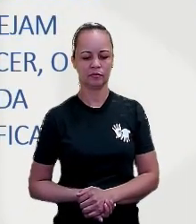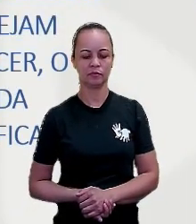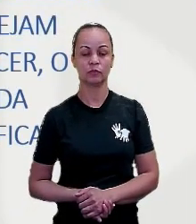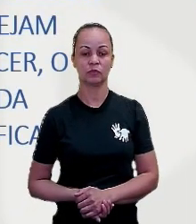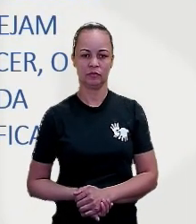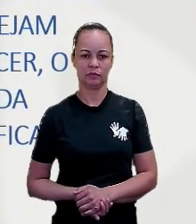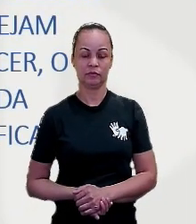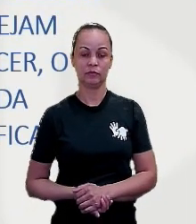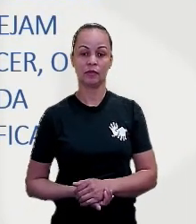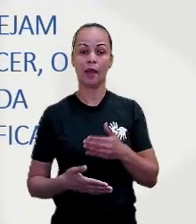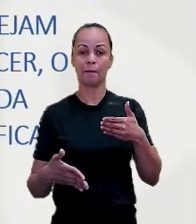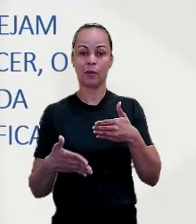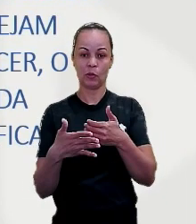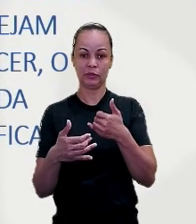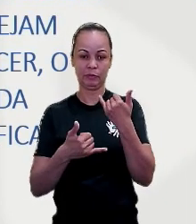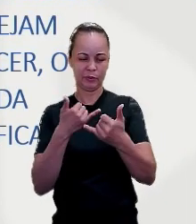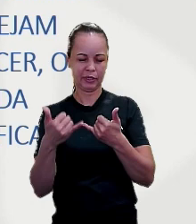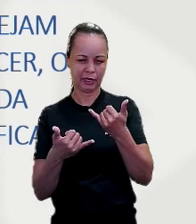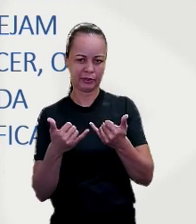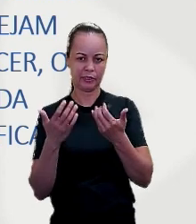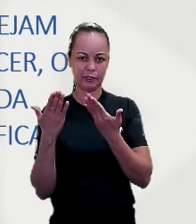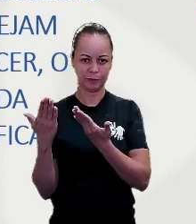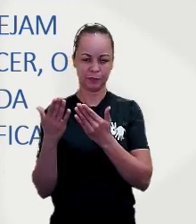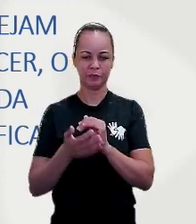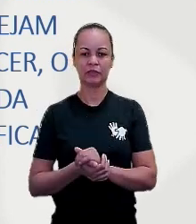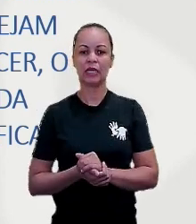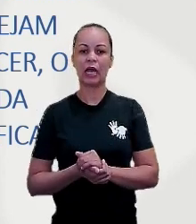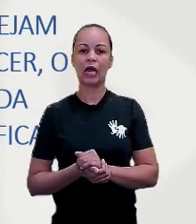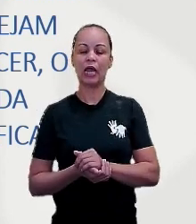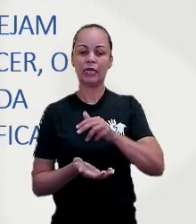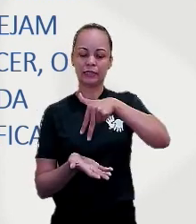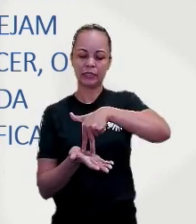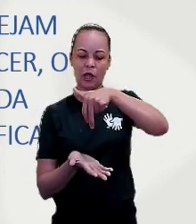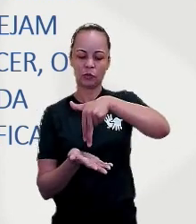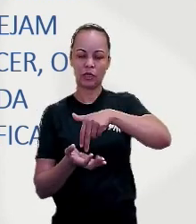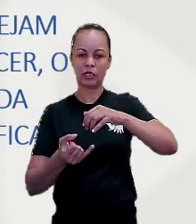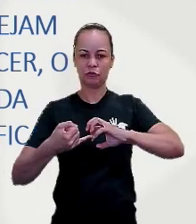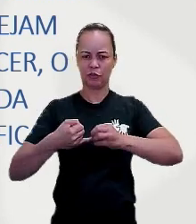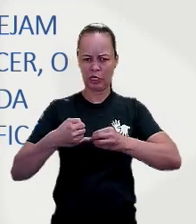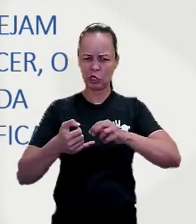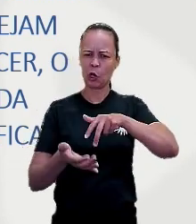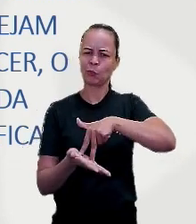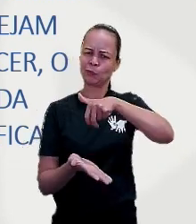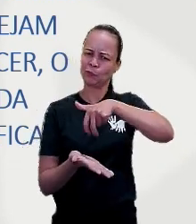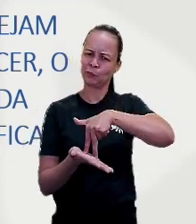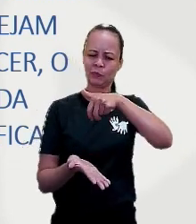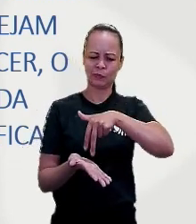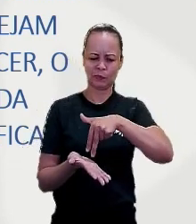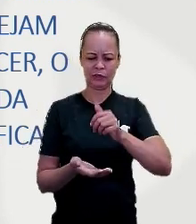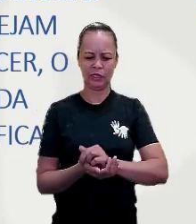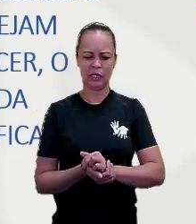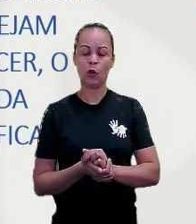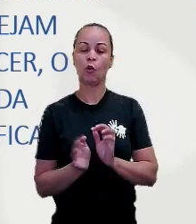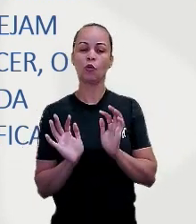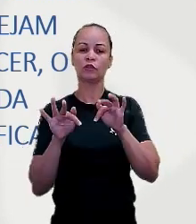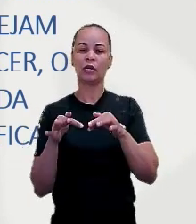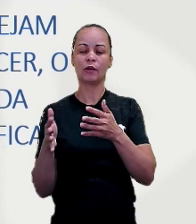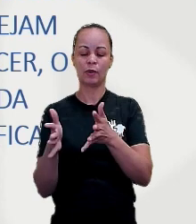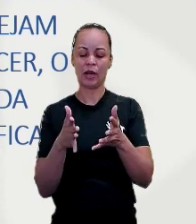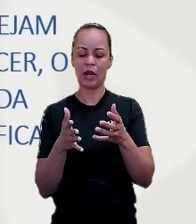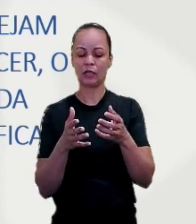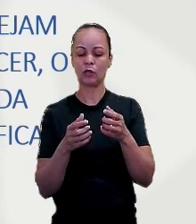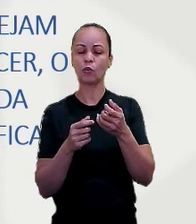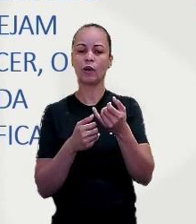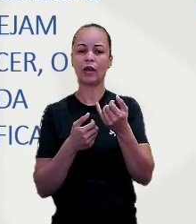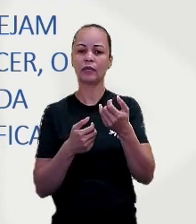Nossa próxima brincadeira é o saltando o feijão. O único material necessário para desenvolver a brincadeira é